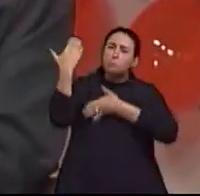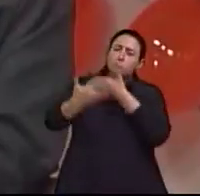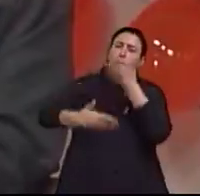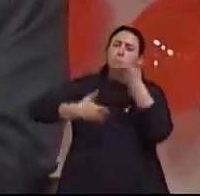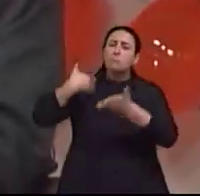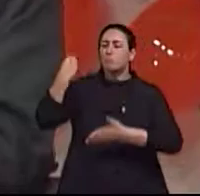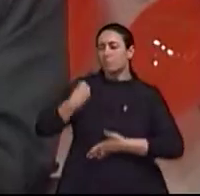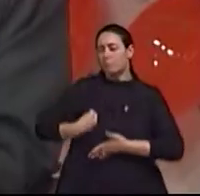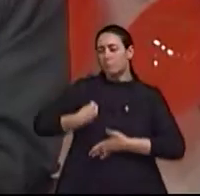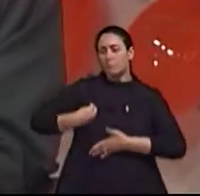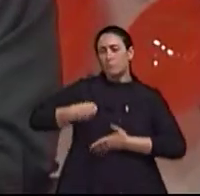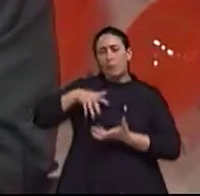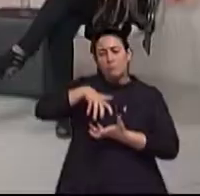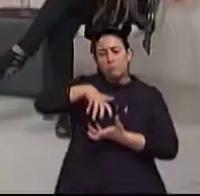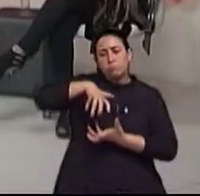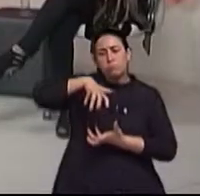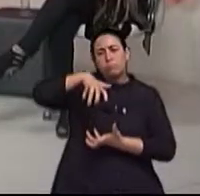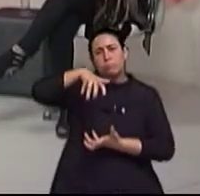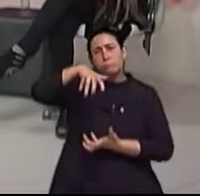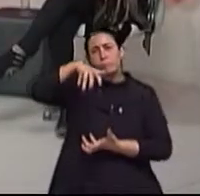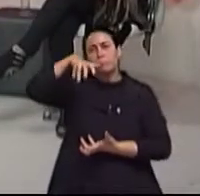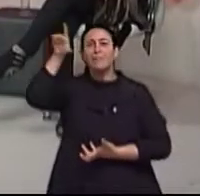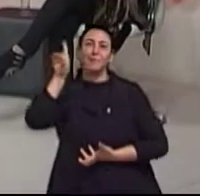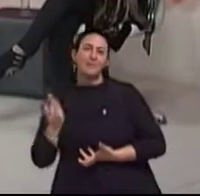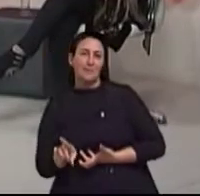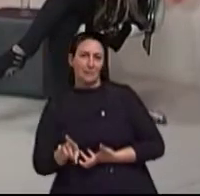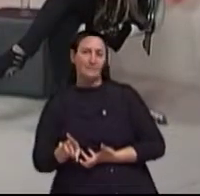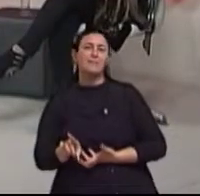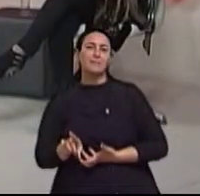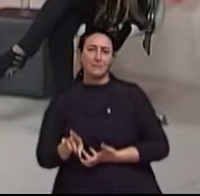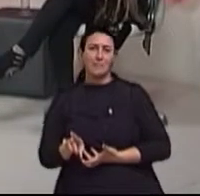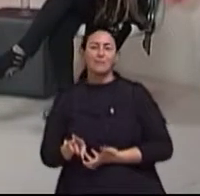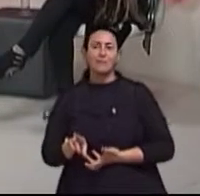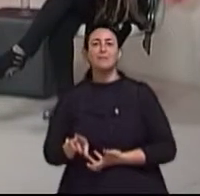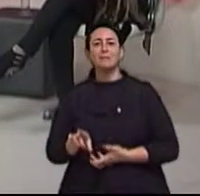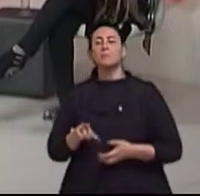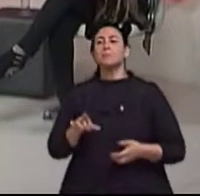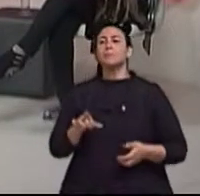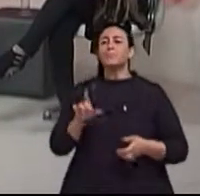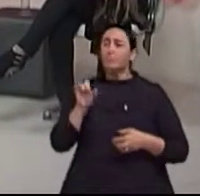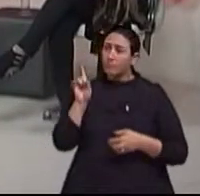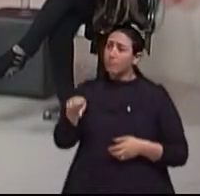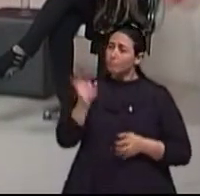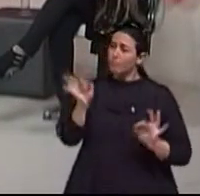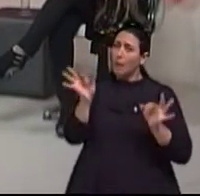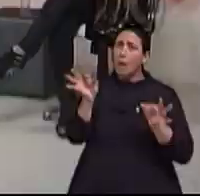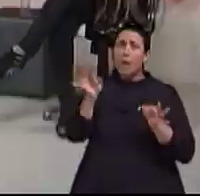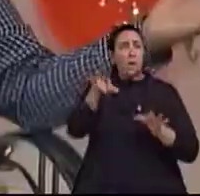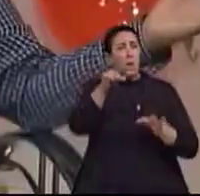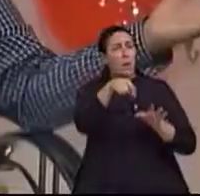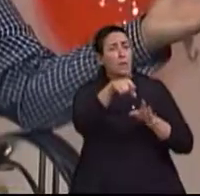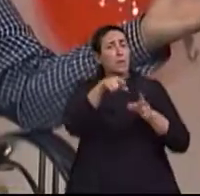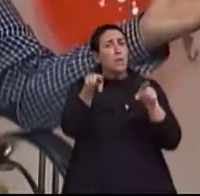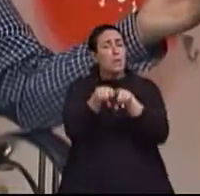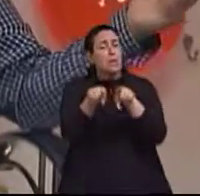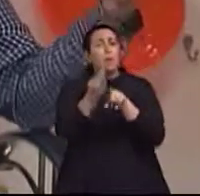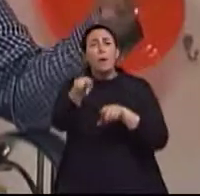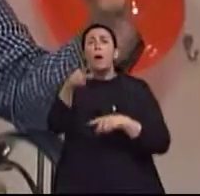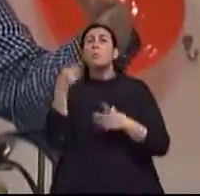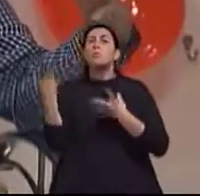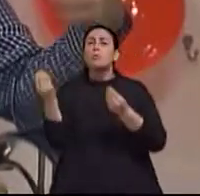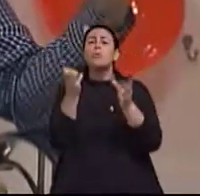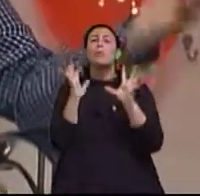deficiência ao longo do seu processo. Isso tem um lado bom na realidade, que demonstra que existe uma preocupação em se contabilizar isso.